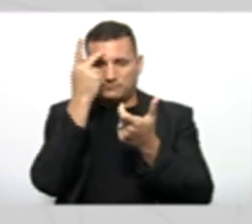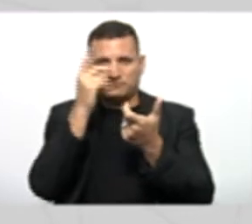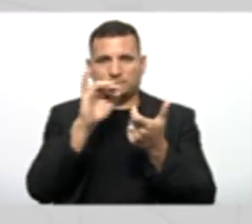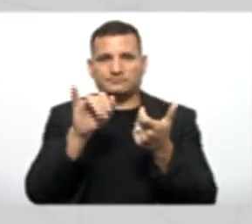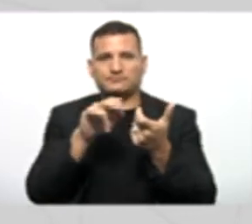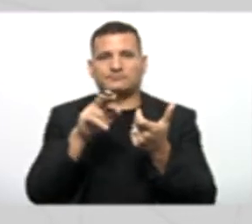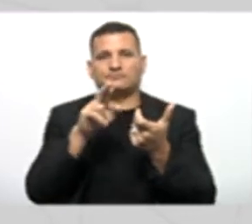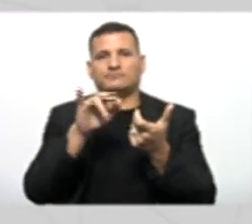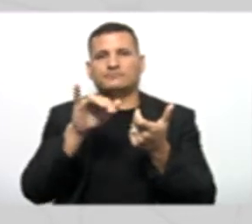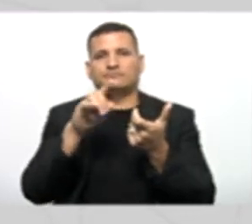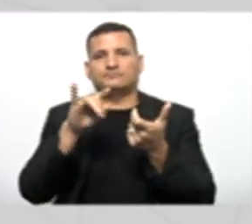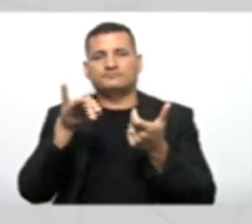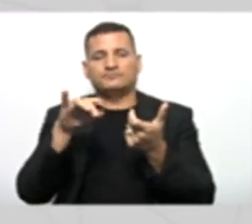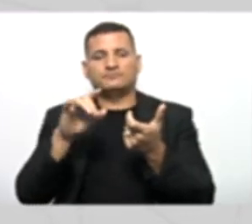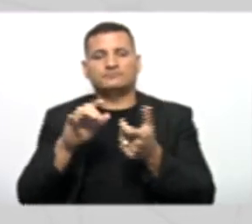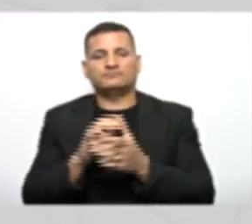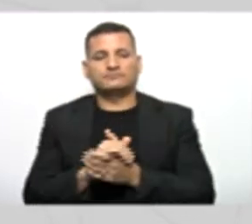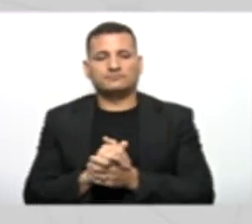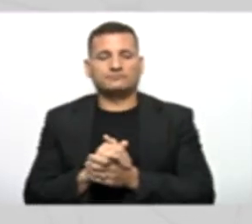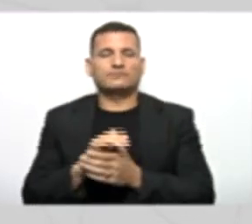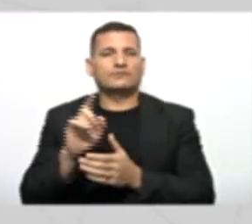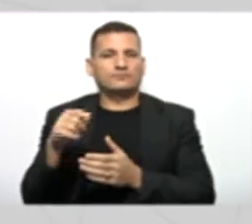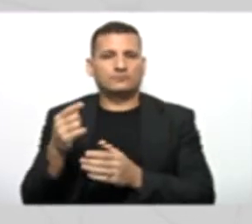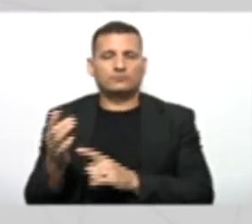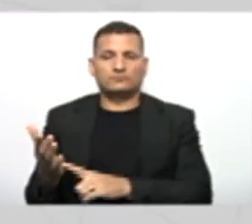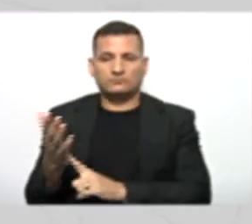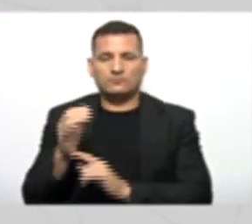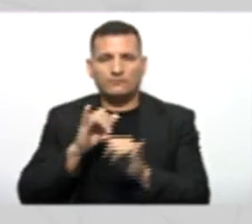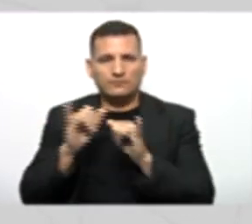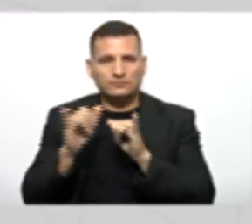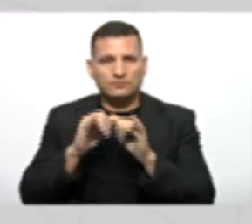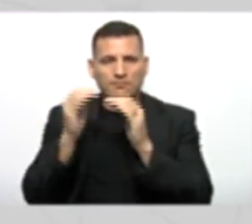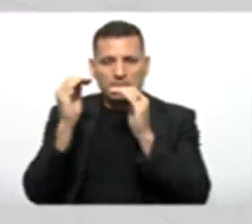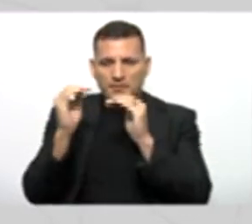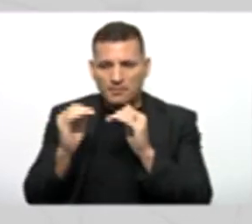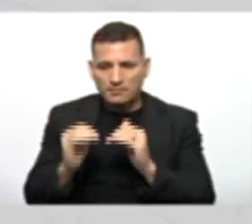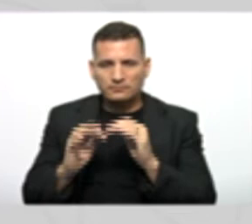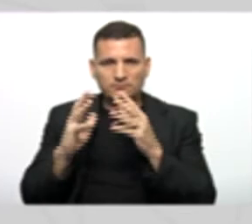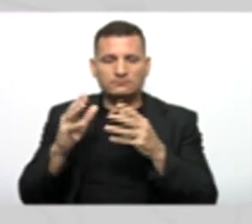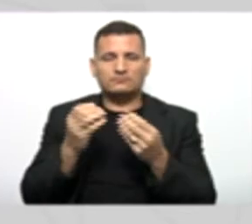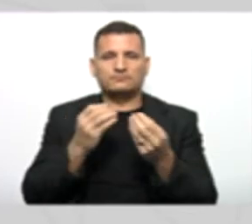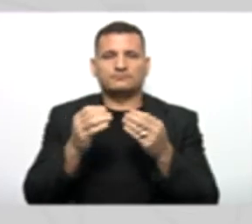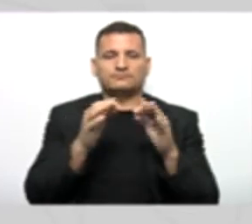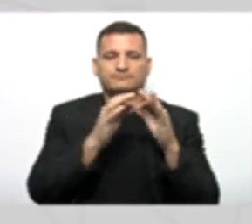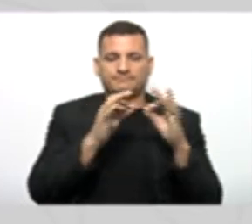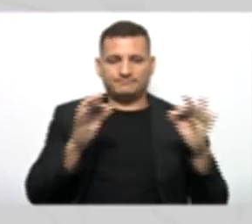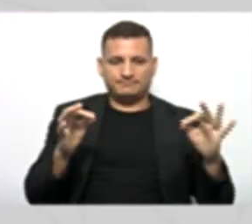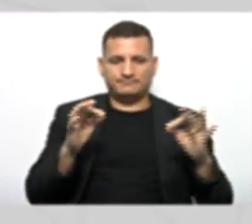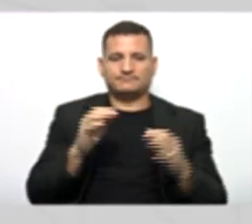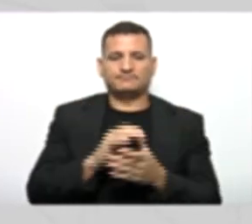todas as informações Do quadro É só chamar o método exib Da classe pessoa jurídica PJ